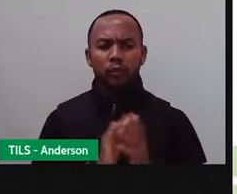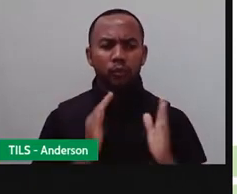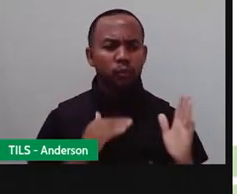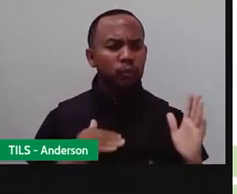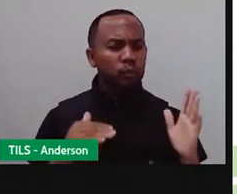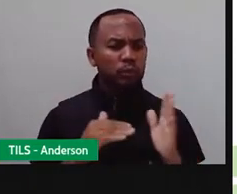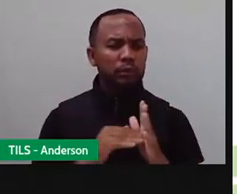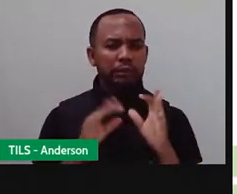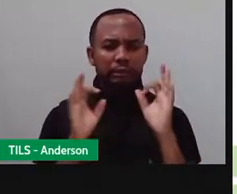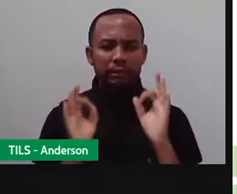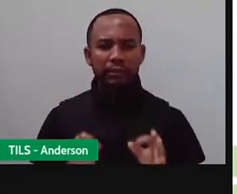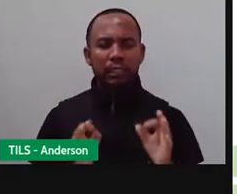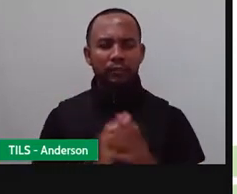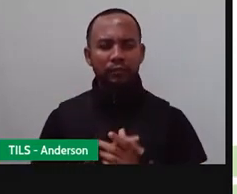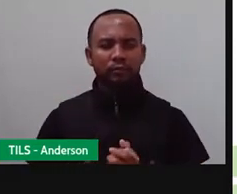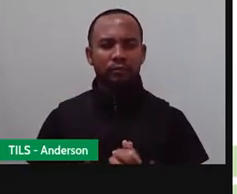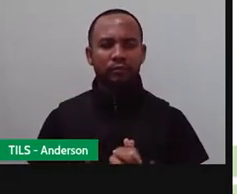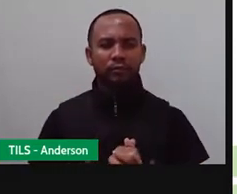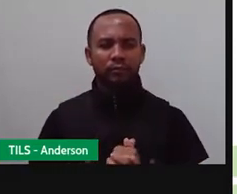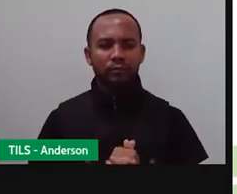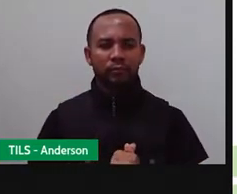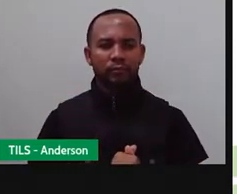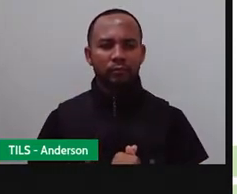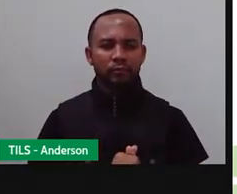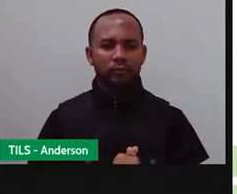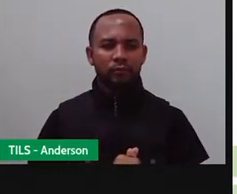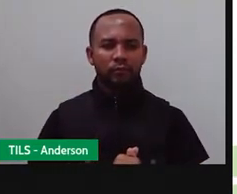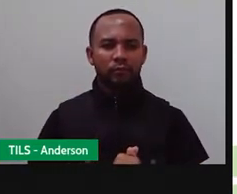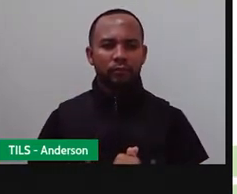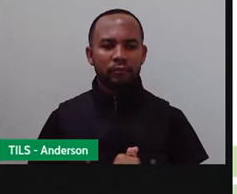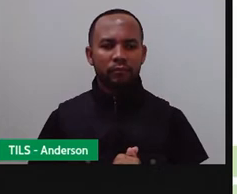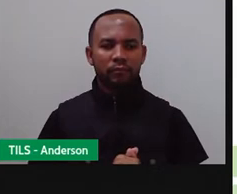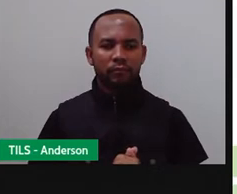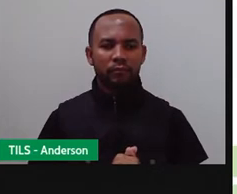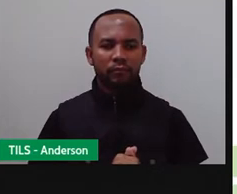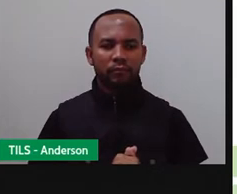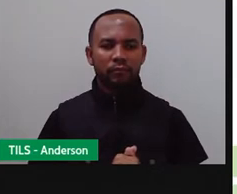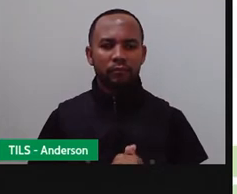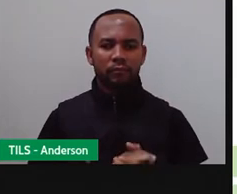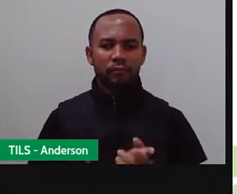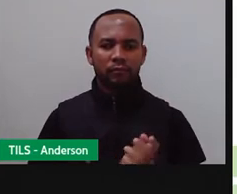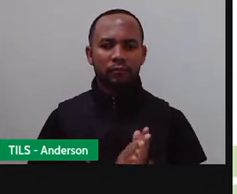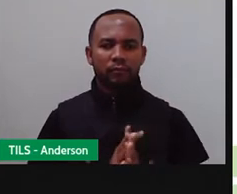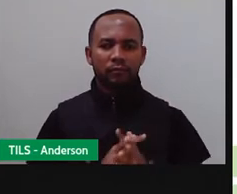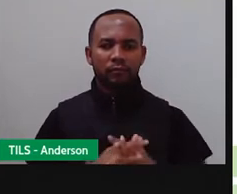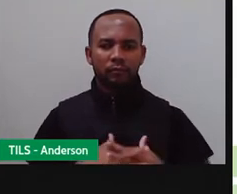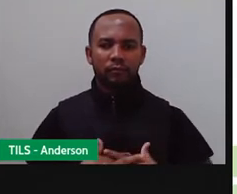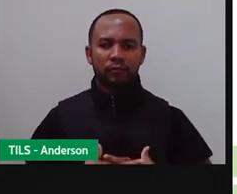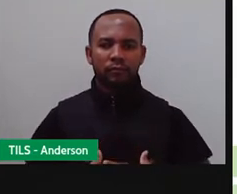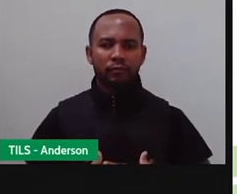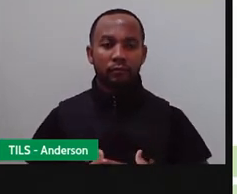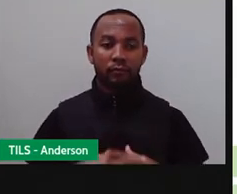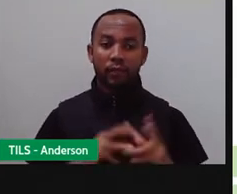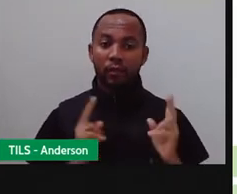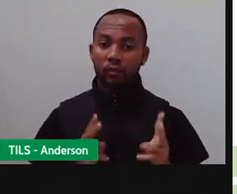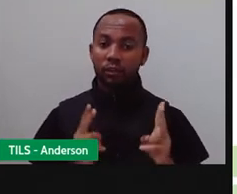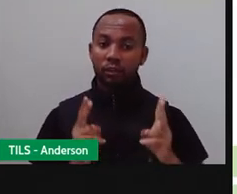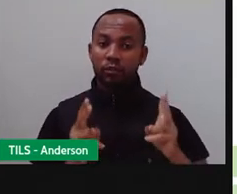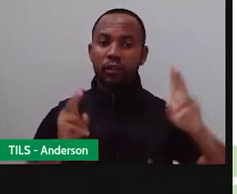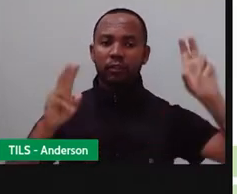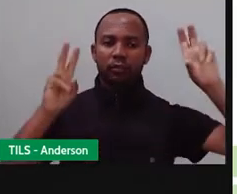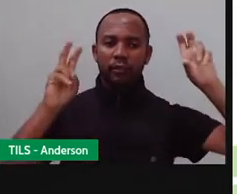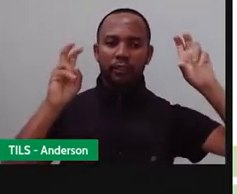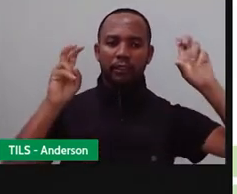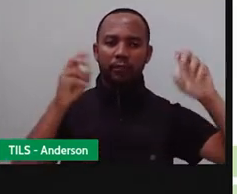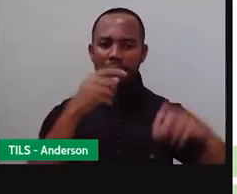tranquilidade, não precisa estar levantando e quando levantar não tá aí todo sentindo dor, tá certo? Então vamos lá, continuando a temática